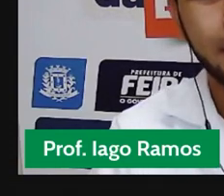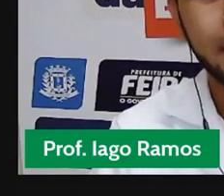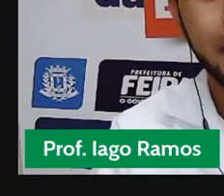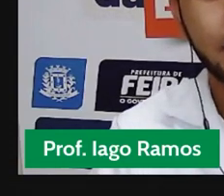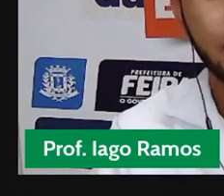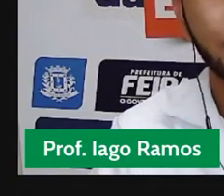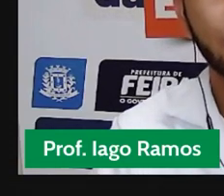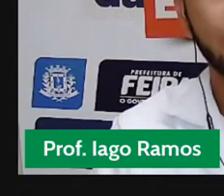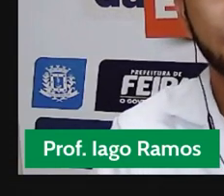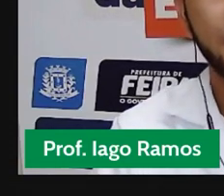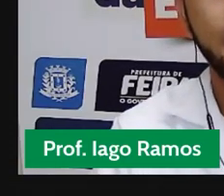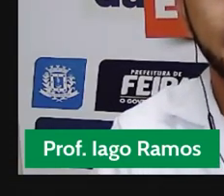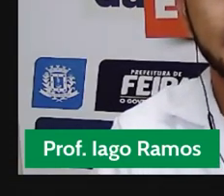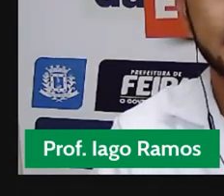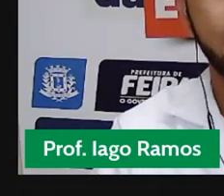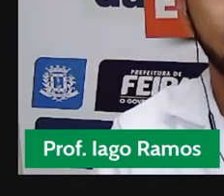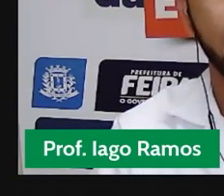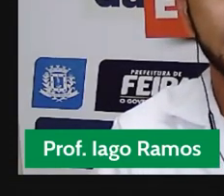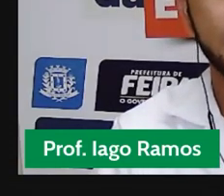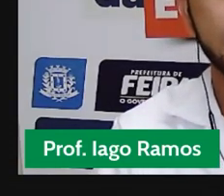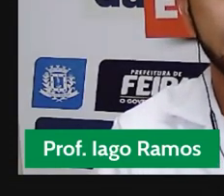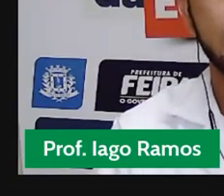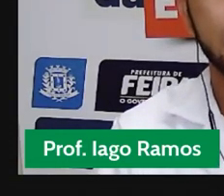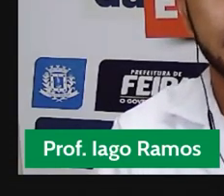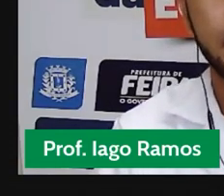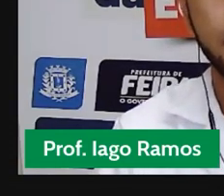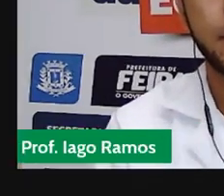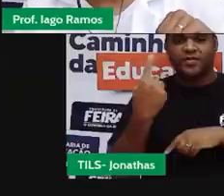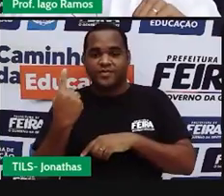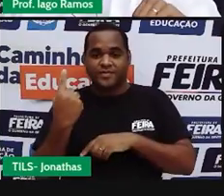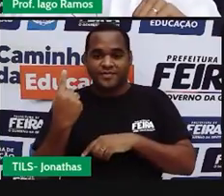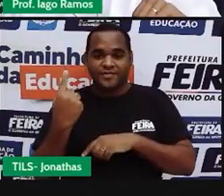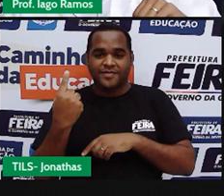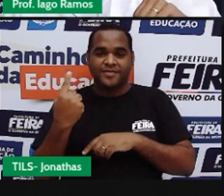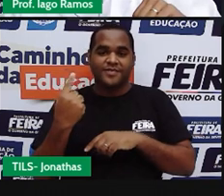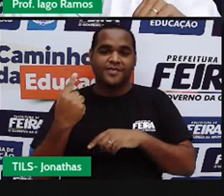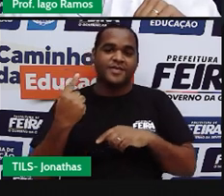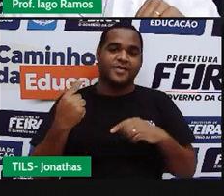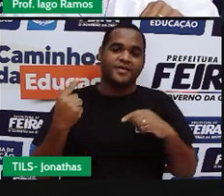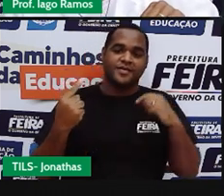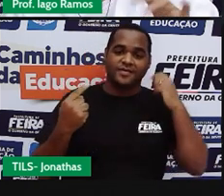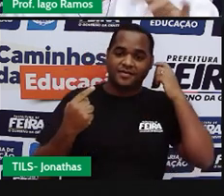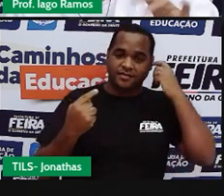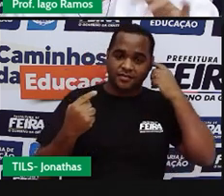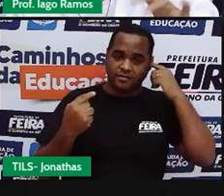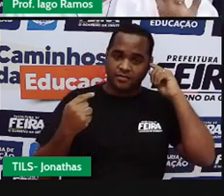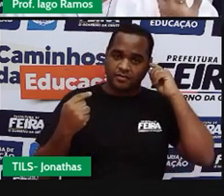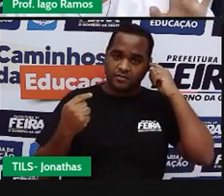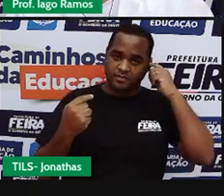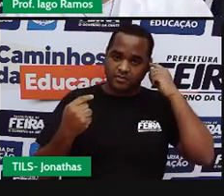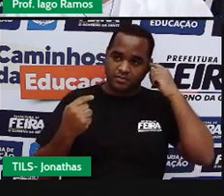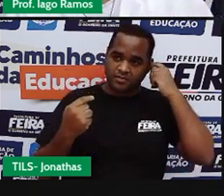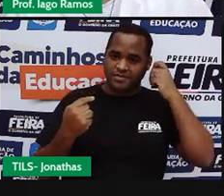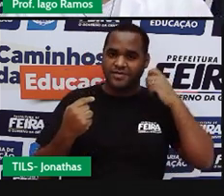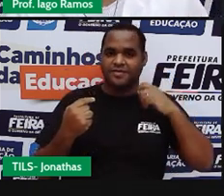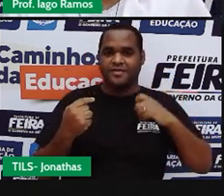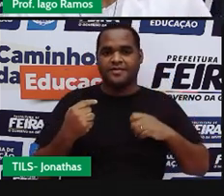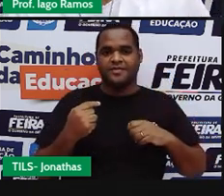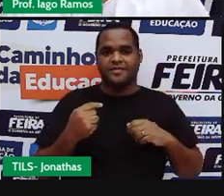E 3, 2, 1 vai aparecer a próxima. 3, 2, 1. Apareceu. Né?